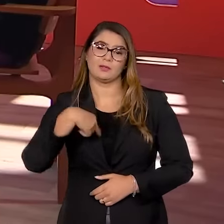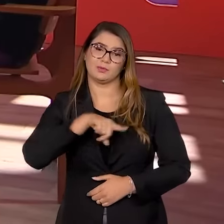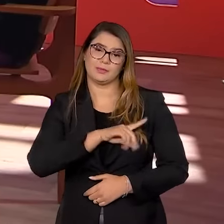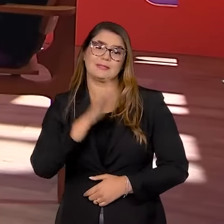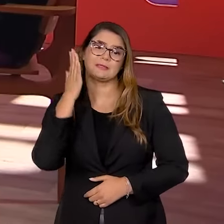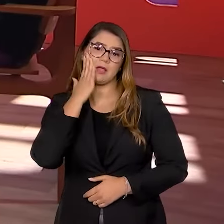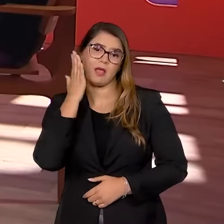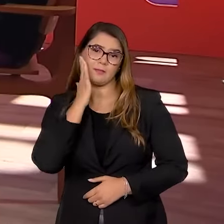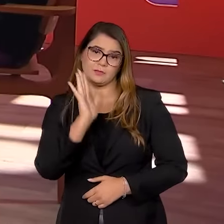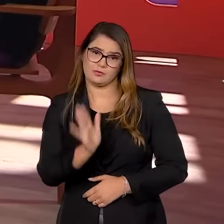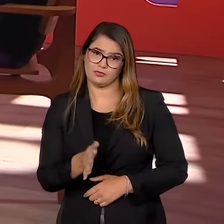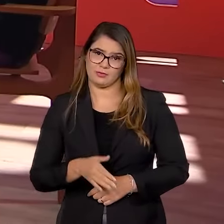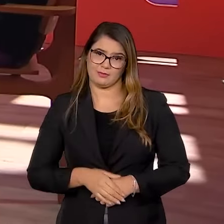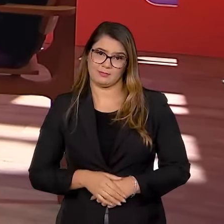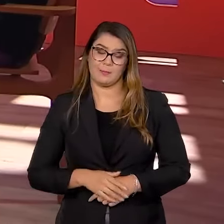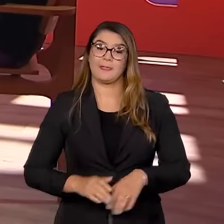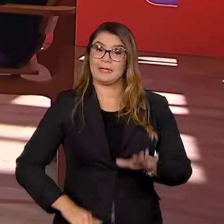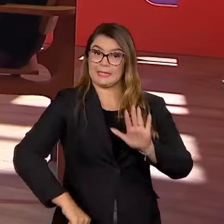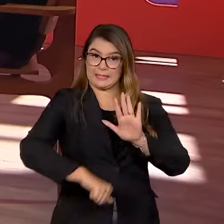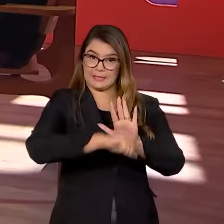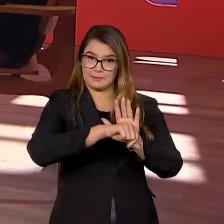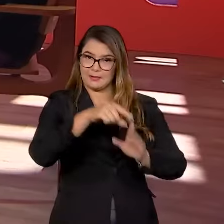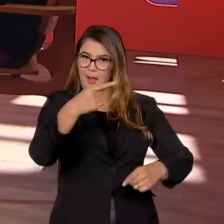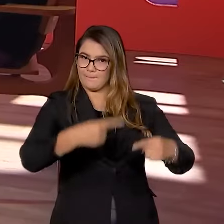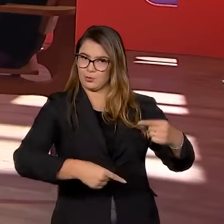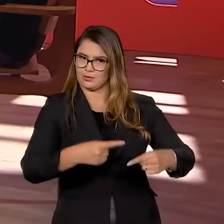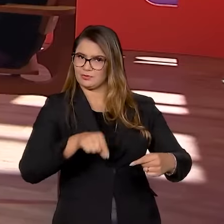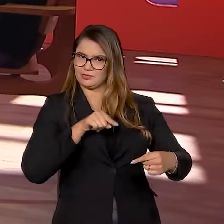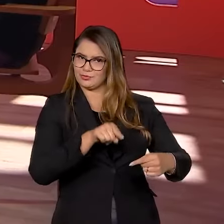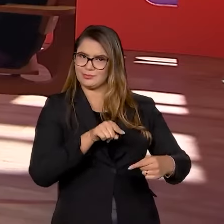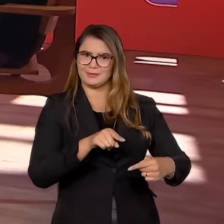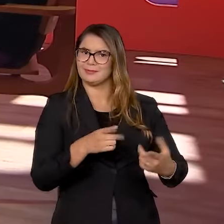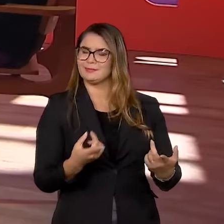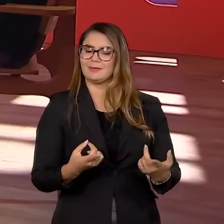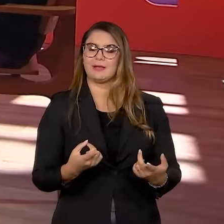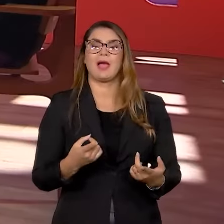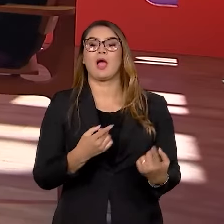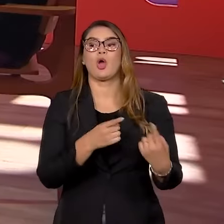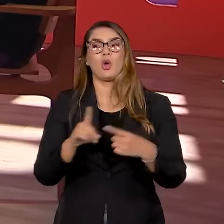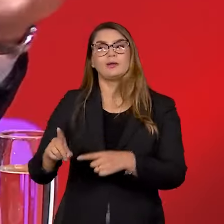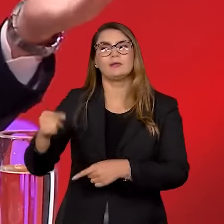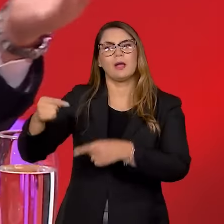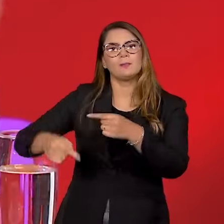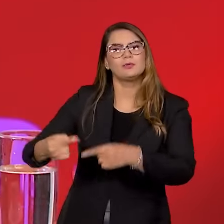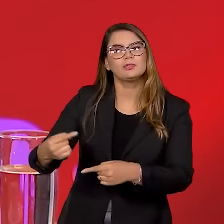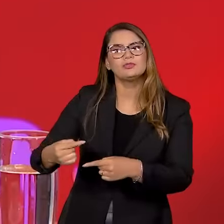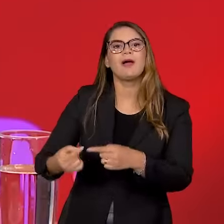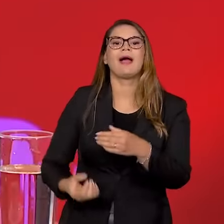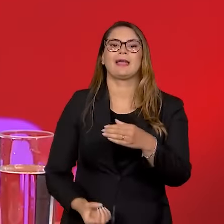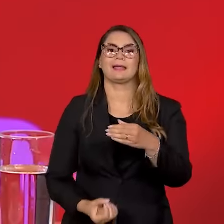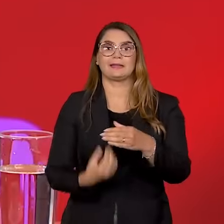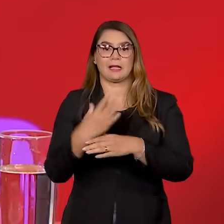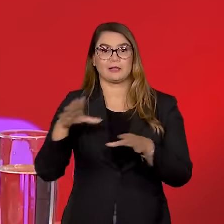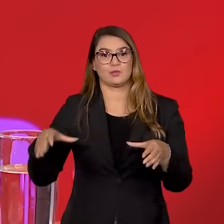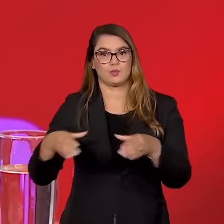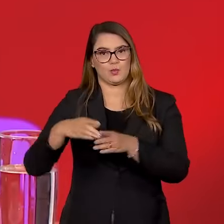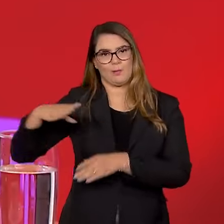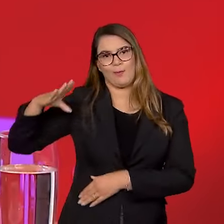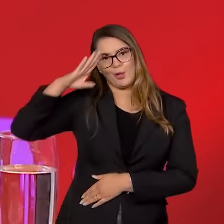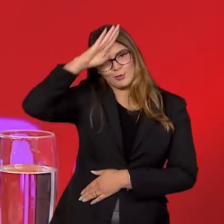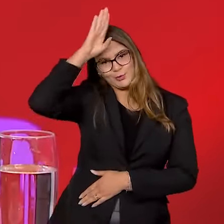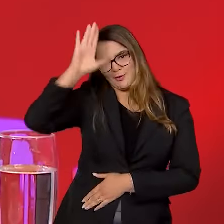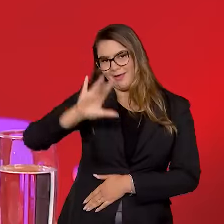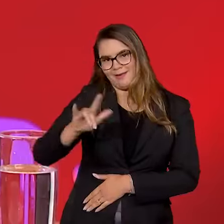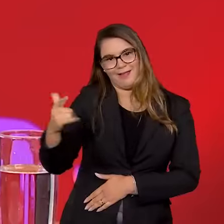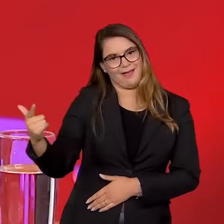nós conhecemos, né? Na verdade, criminalizaram a política, incensaram a antipolítica e nasceu o bolsonarismo, né? Ninguém nunca